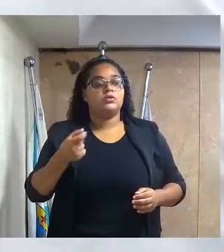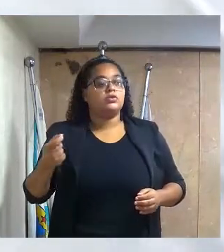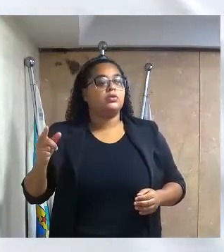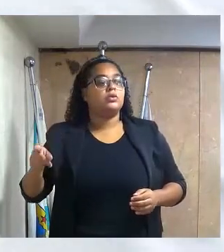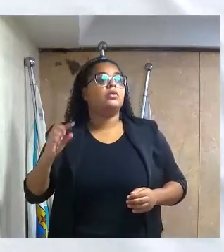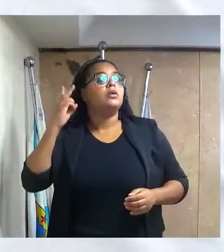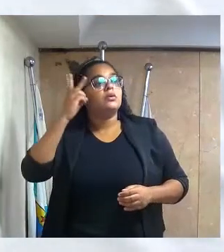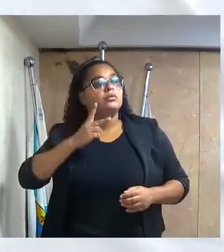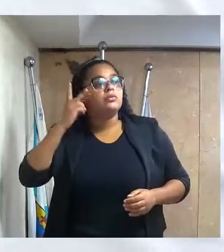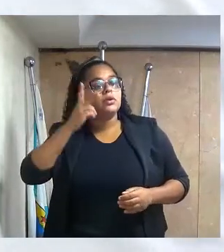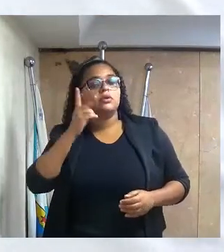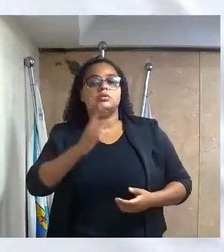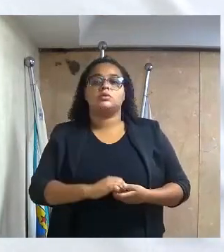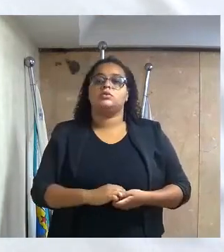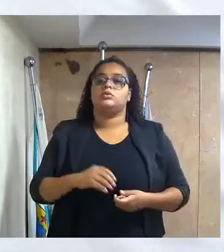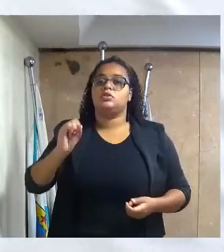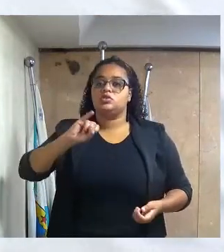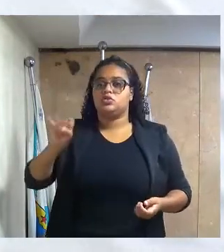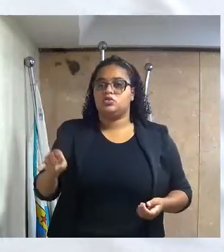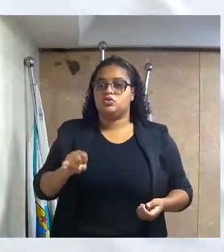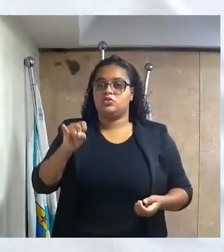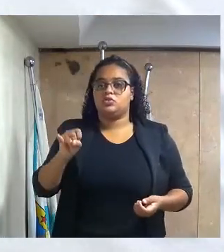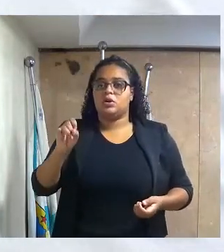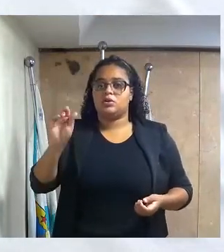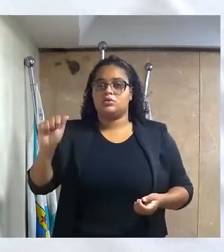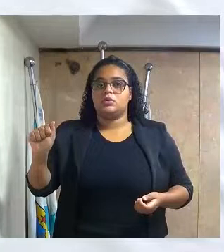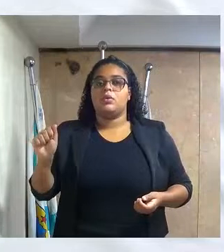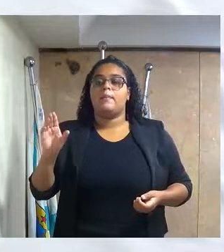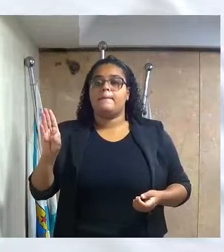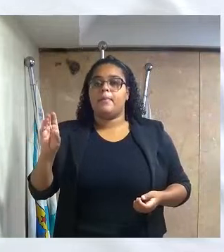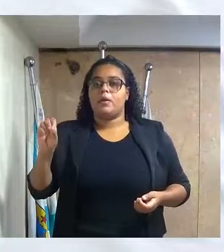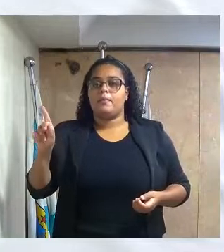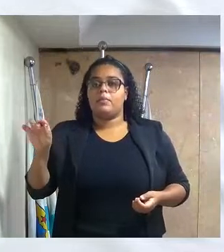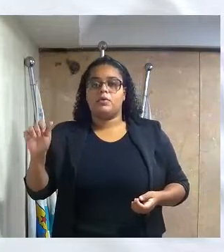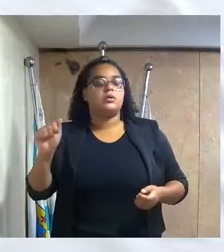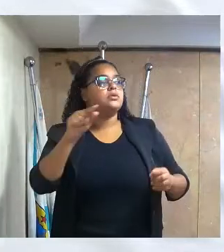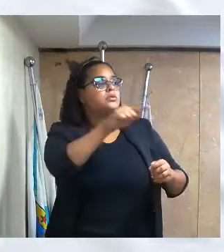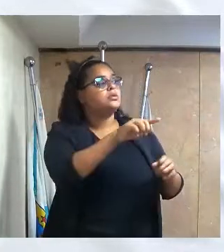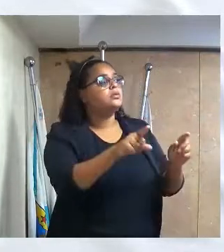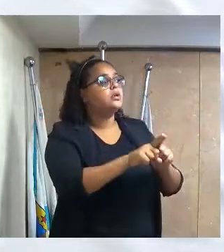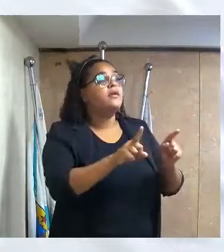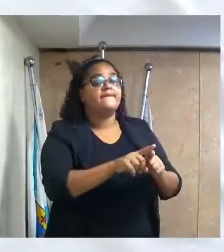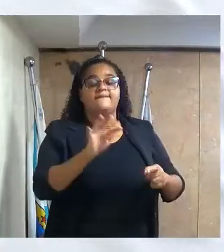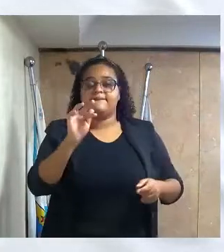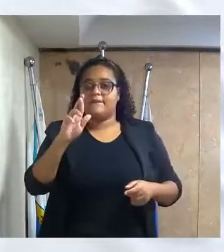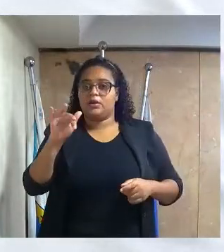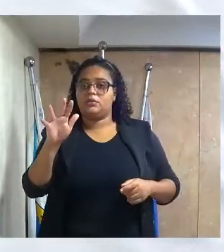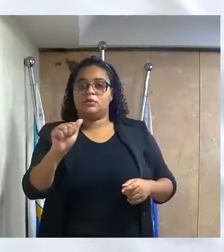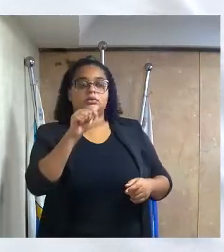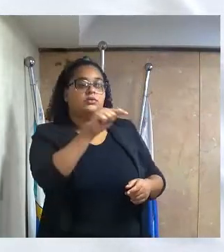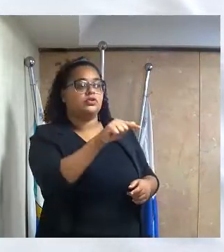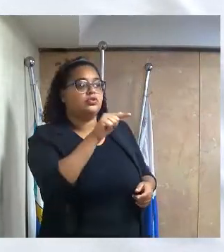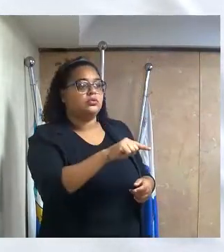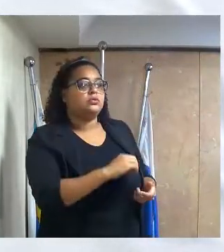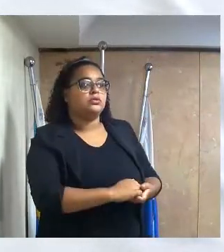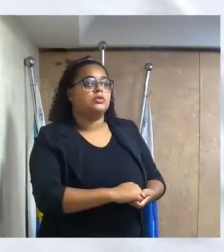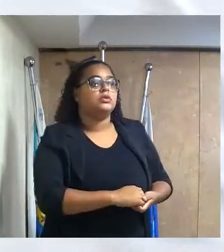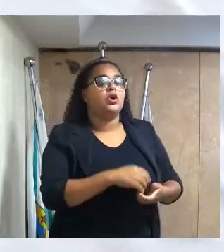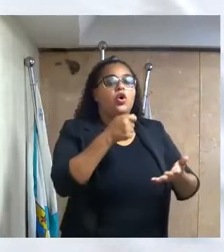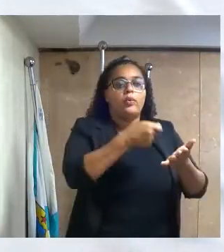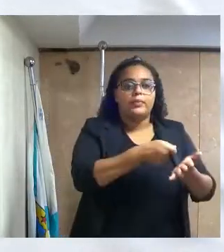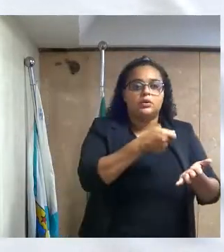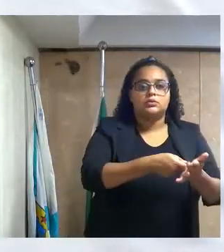senhores vereadores, Jacques Wagner dos Santos Barbosa e Marcos Fernandes de Araújo, dispondo sobre a